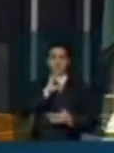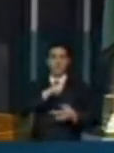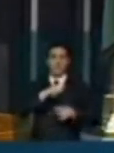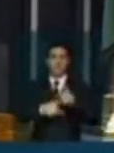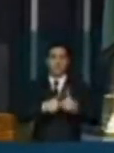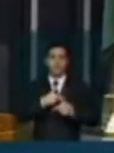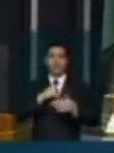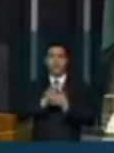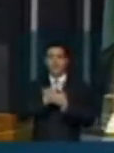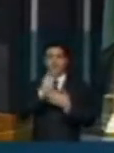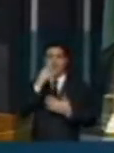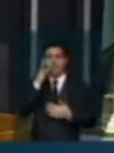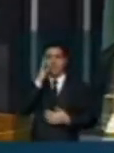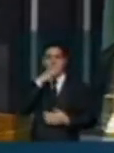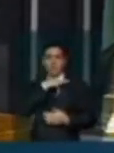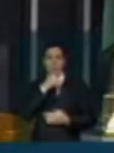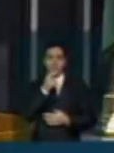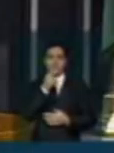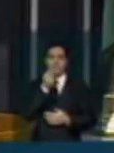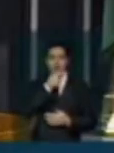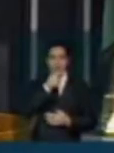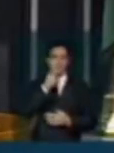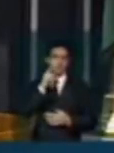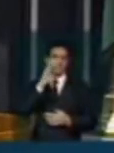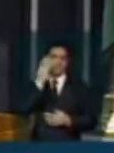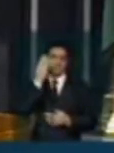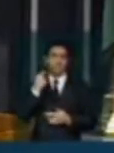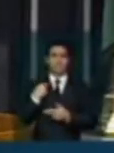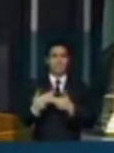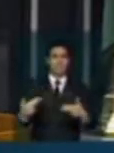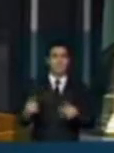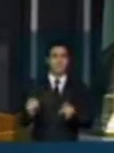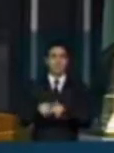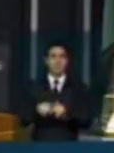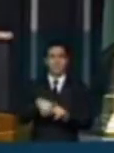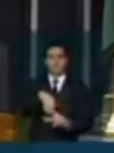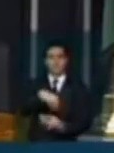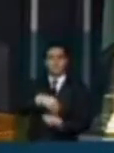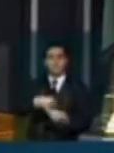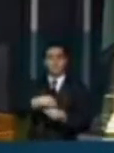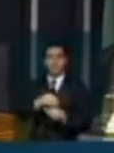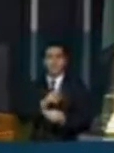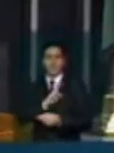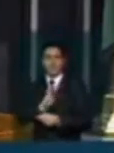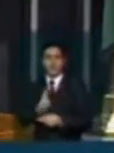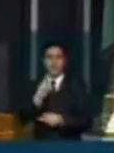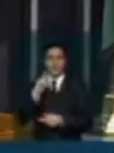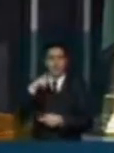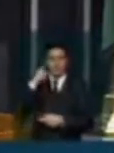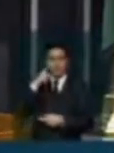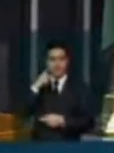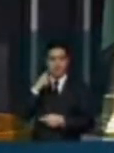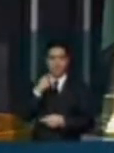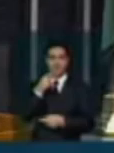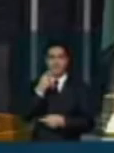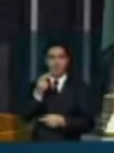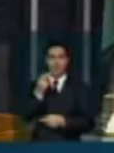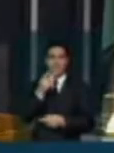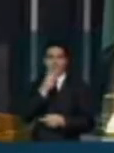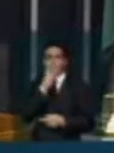falsamente fundamentalistas no processo político eleitoral, onde se mistura religião e política, ofensas pessoais,